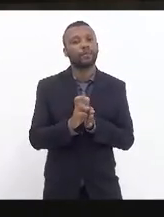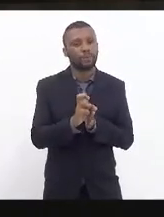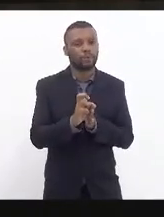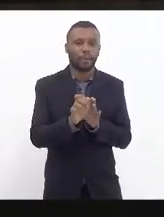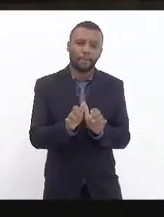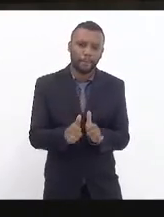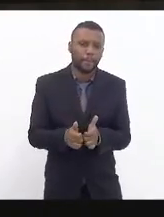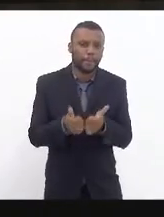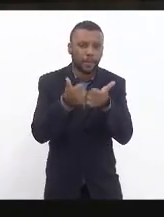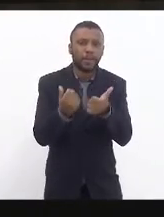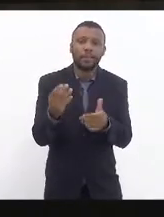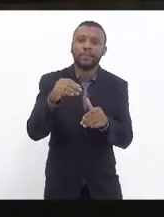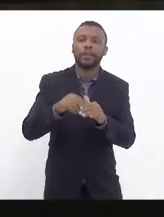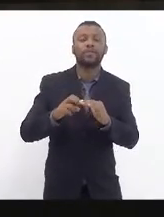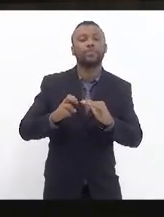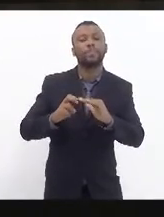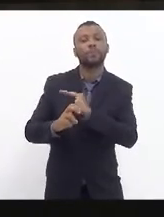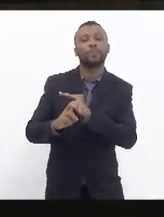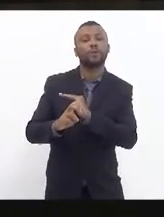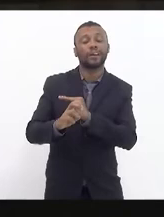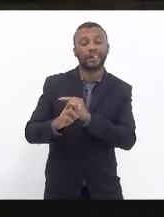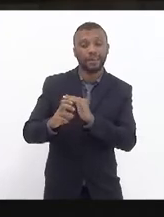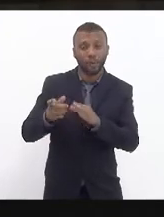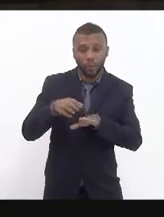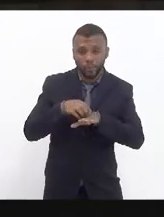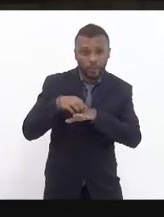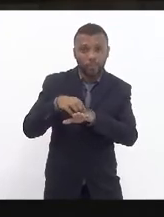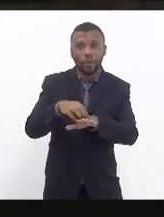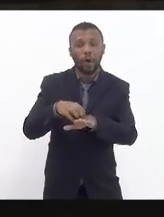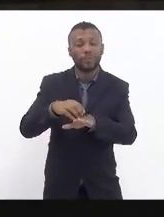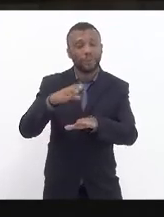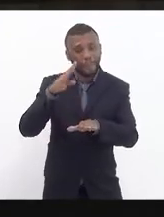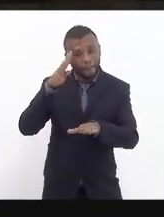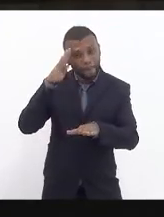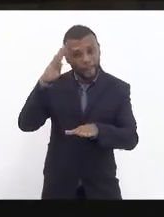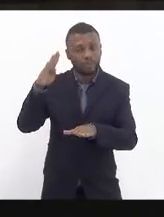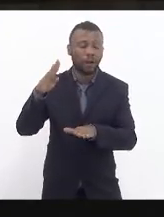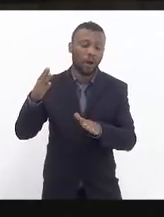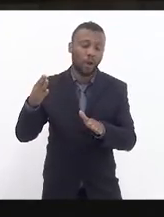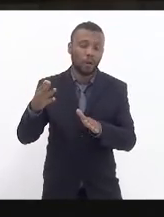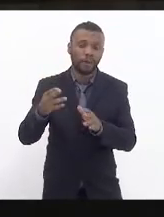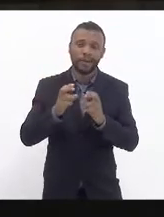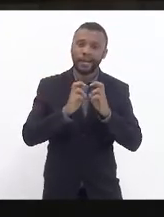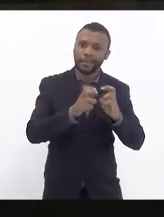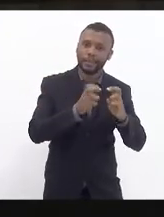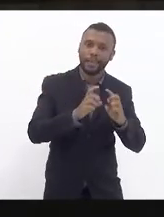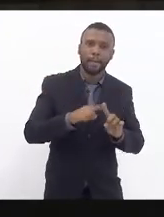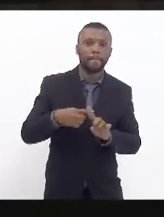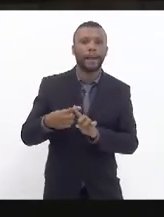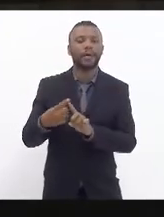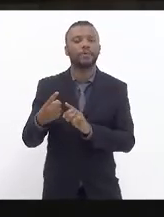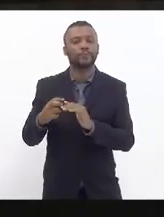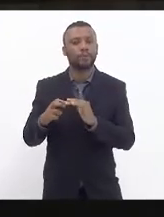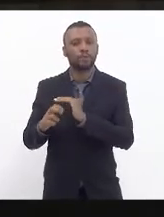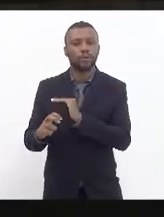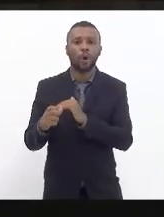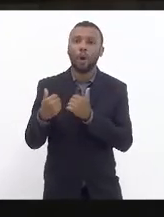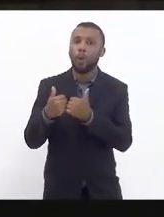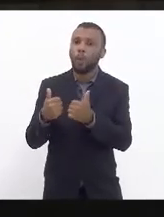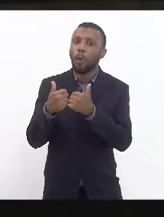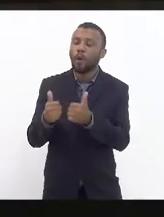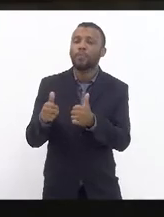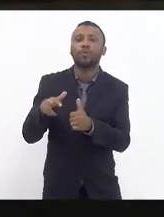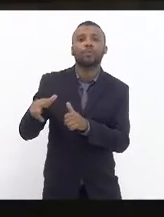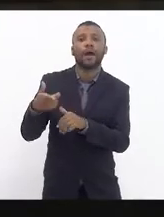fazer no metrô que é o transporte de massa transporte de massa é o trem e o metrô o ônibus não é transporte de massa